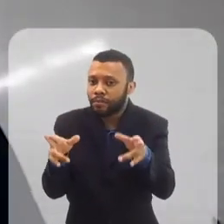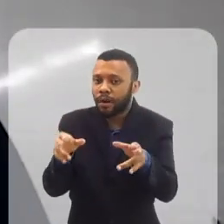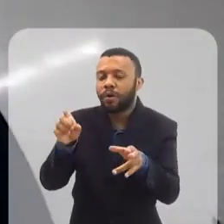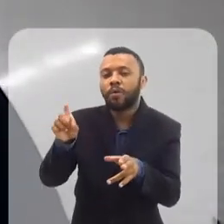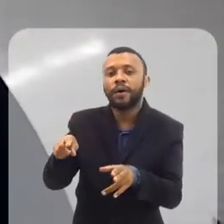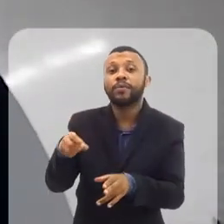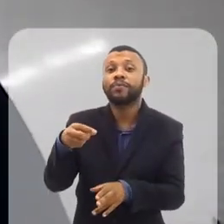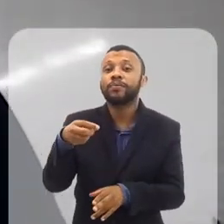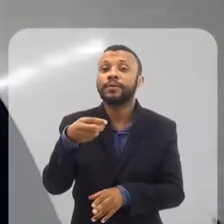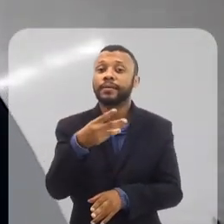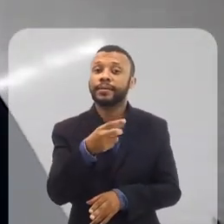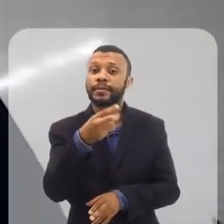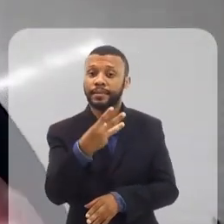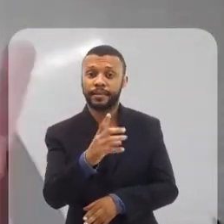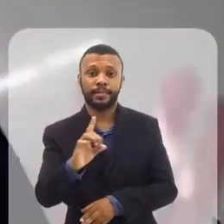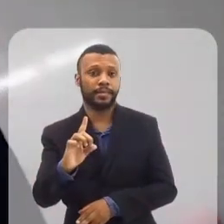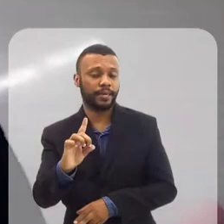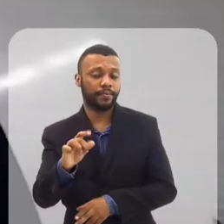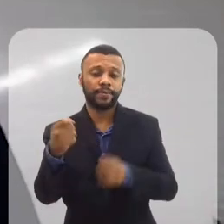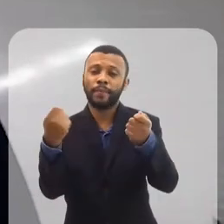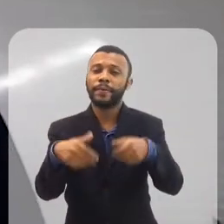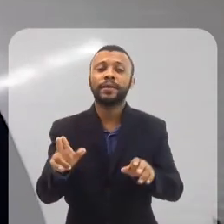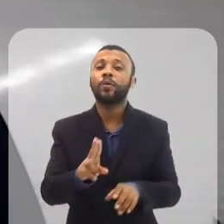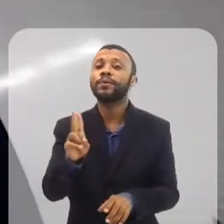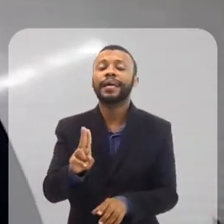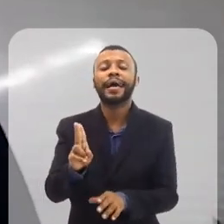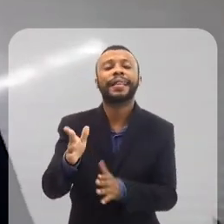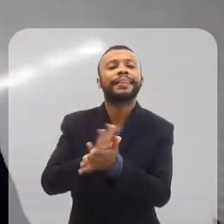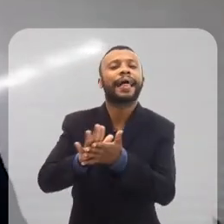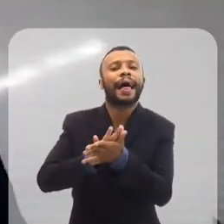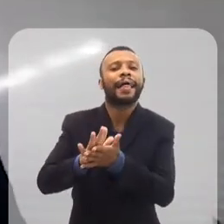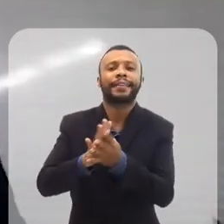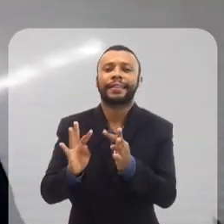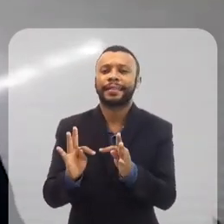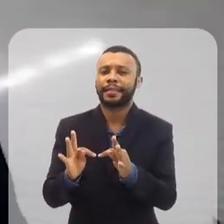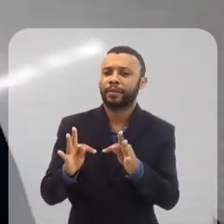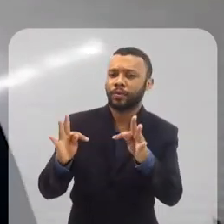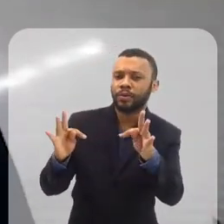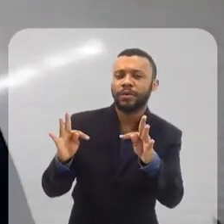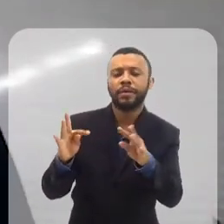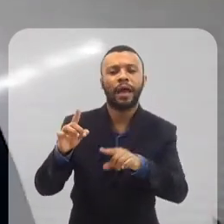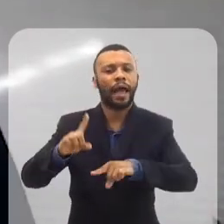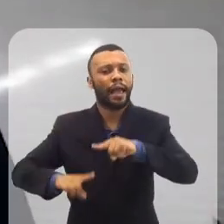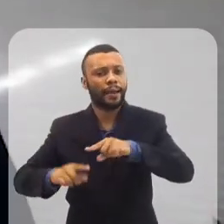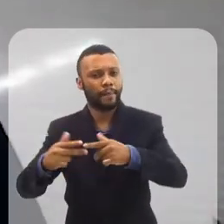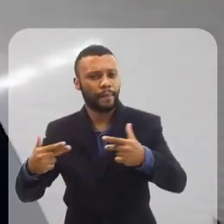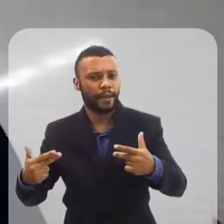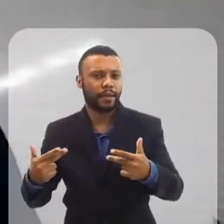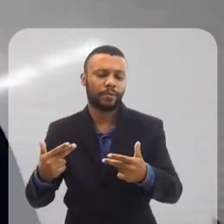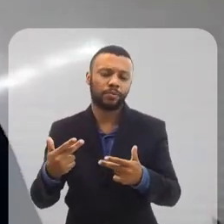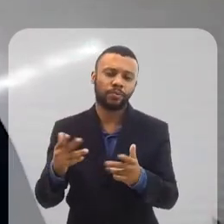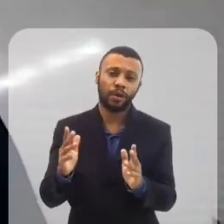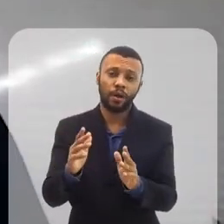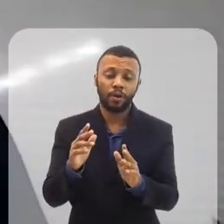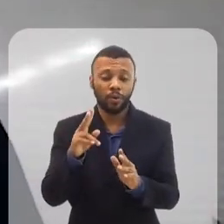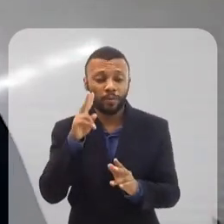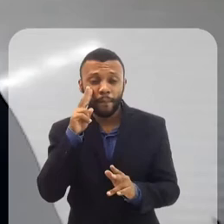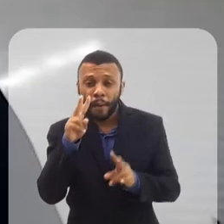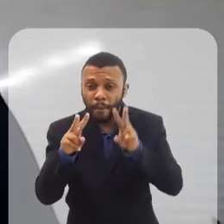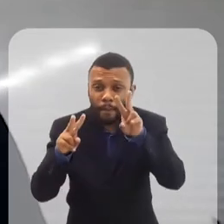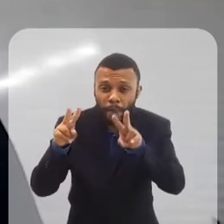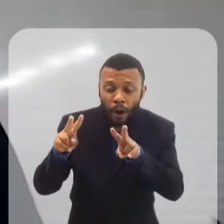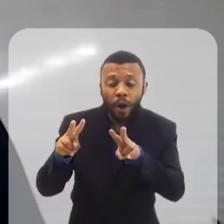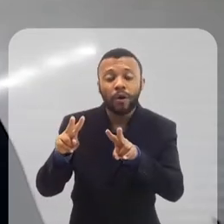no 3D, e você não precisa usar equipamento especial absolutamente nenhum. O que mais tem se visto são os